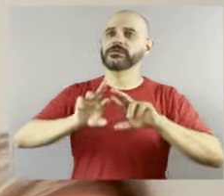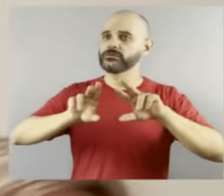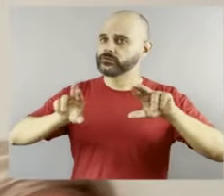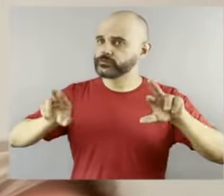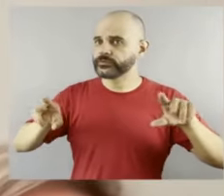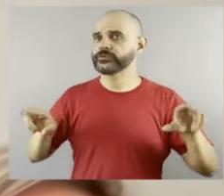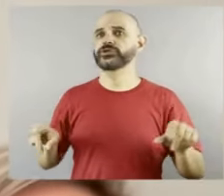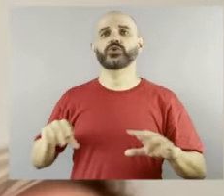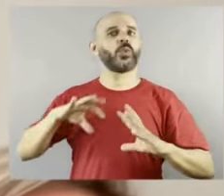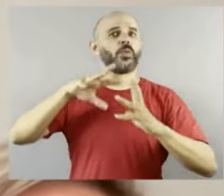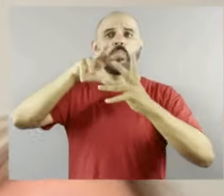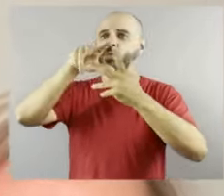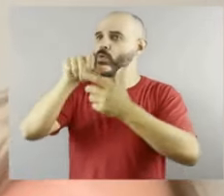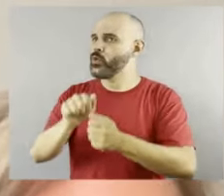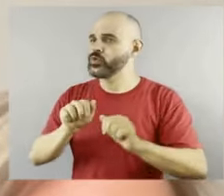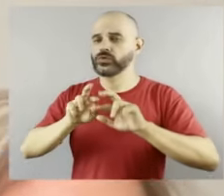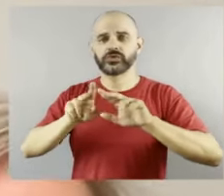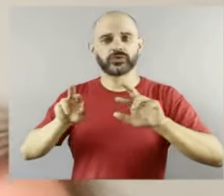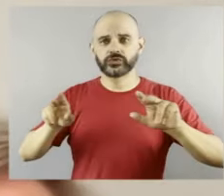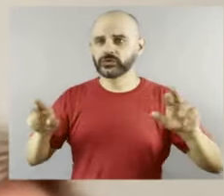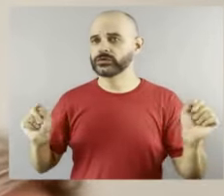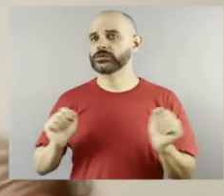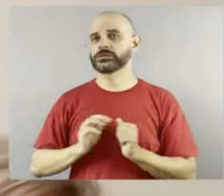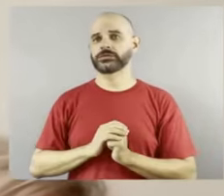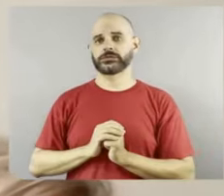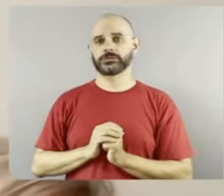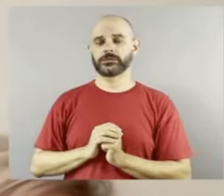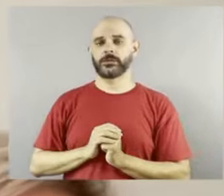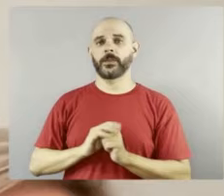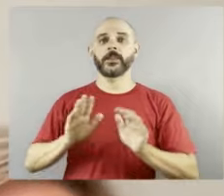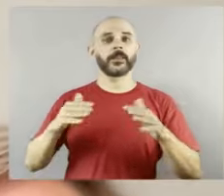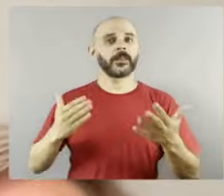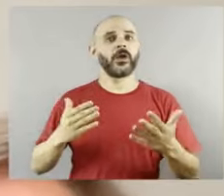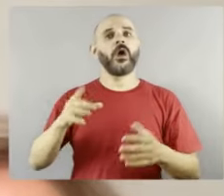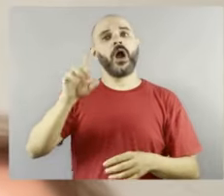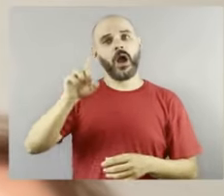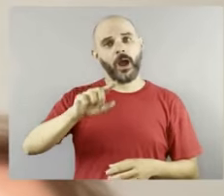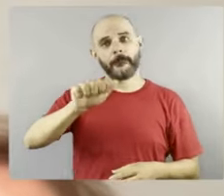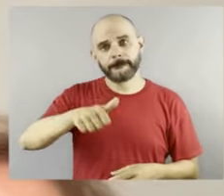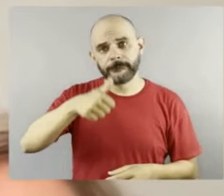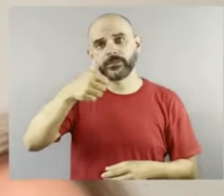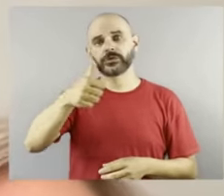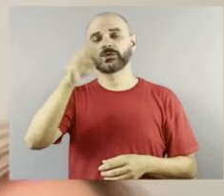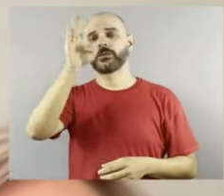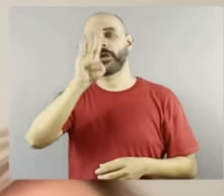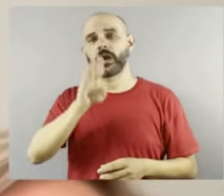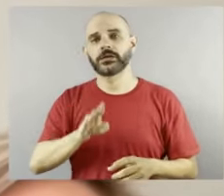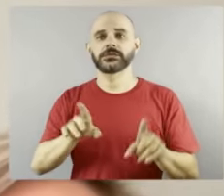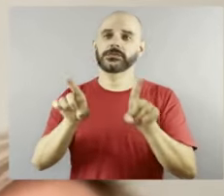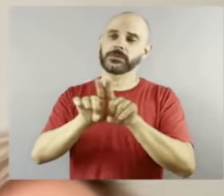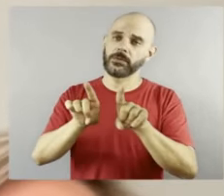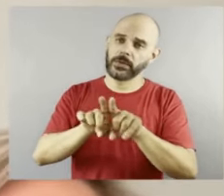é diverso e eu acho que isso é muito positivo para o Brasil também, né, que a gente está levando